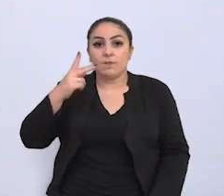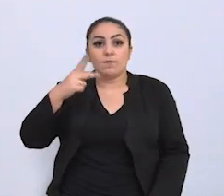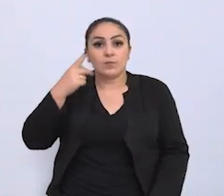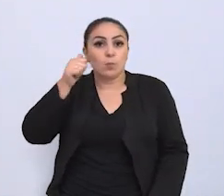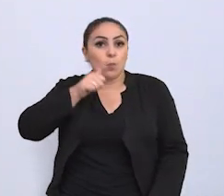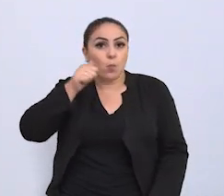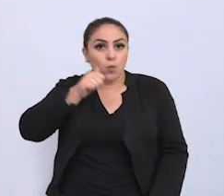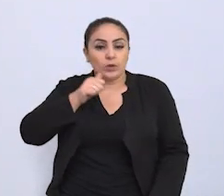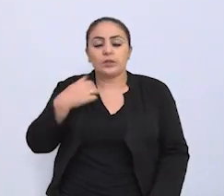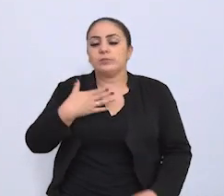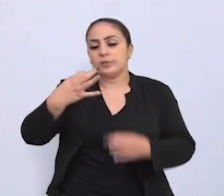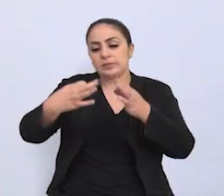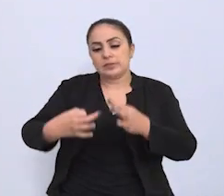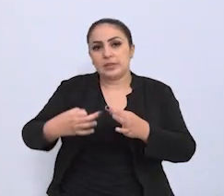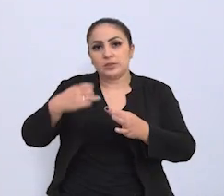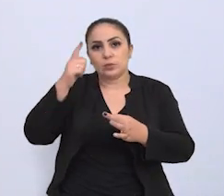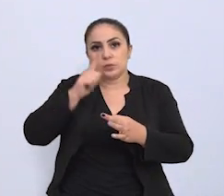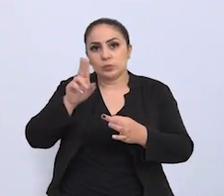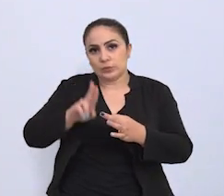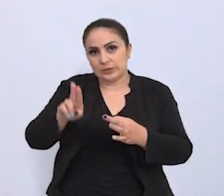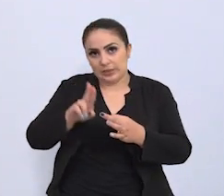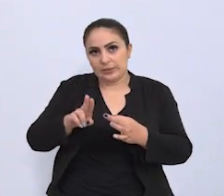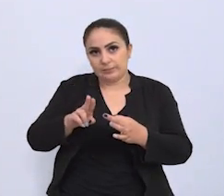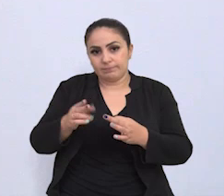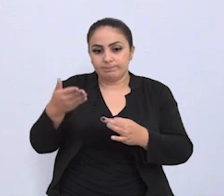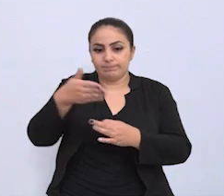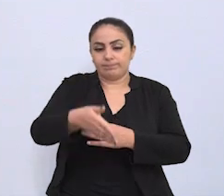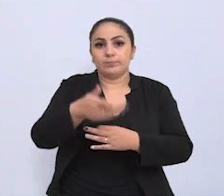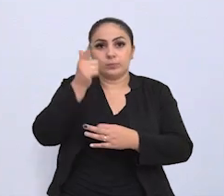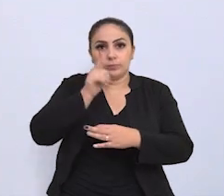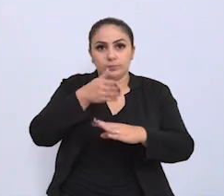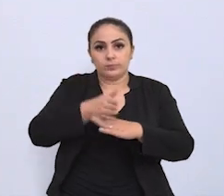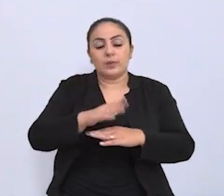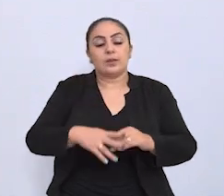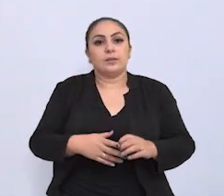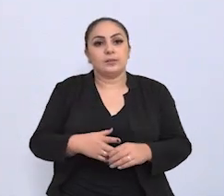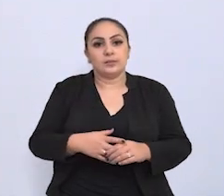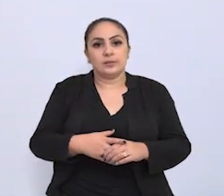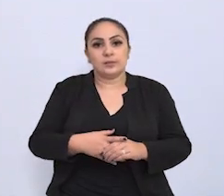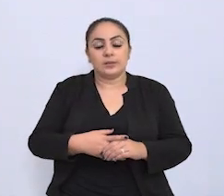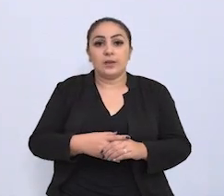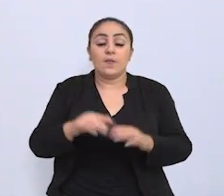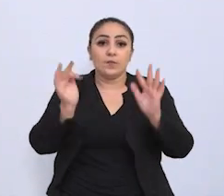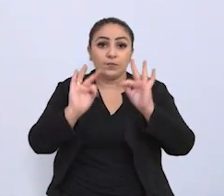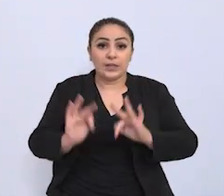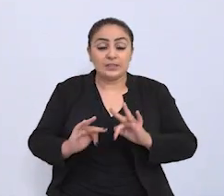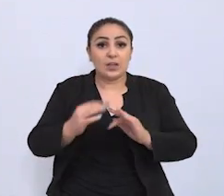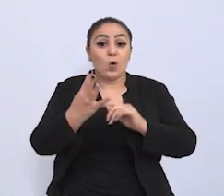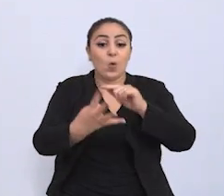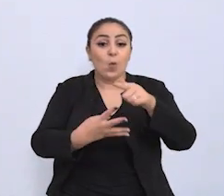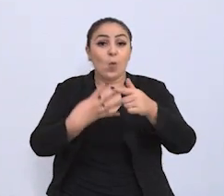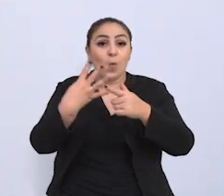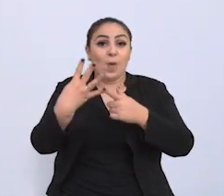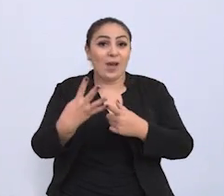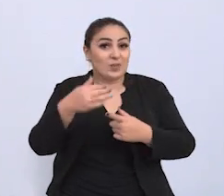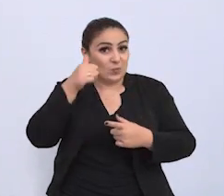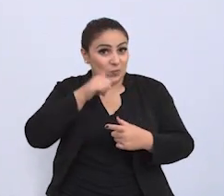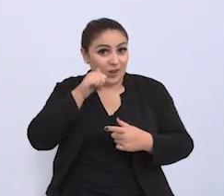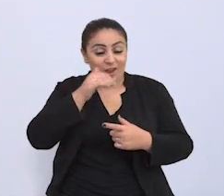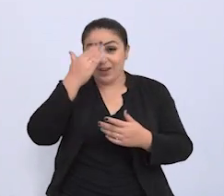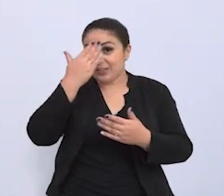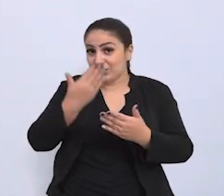com certeza ocupariam cadeiras na Câmara. E fiquei muito feliz por serem quatro mulheres.